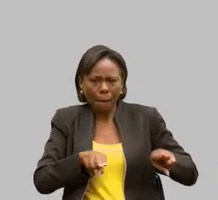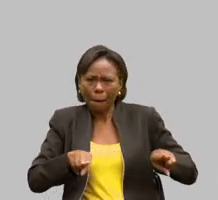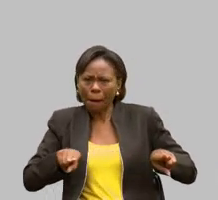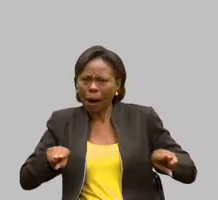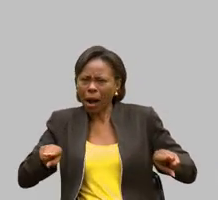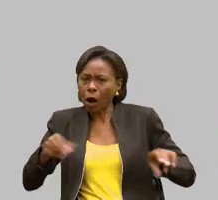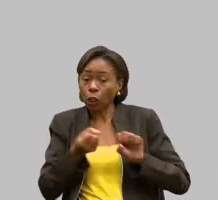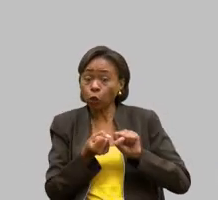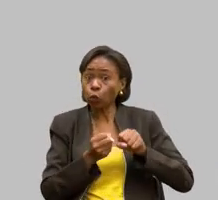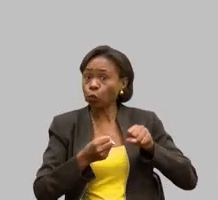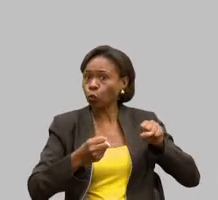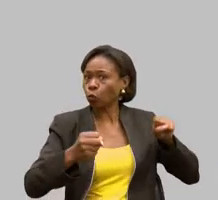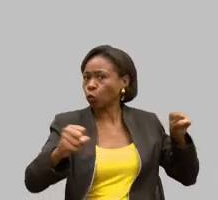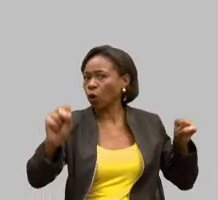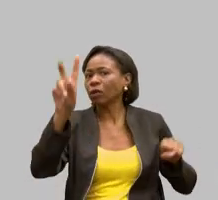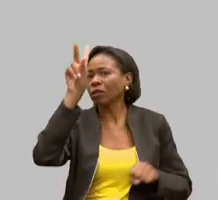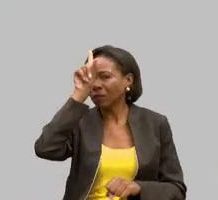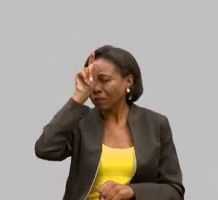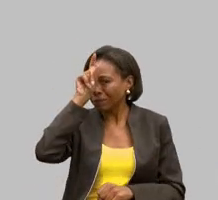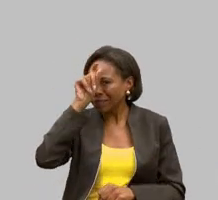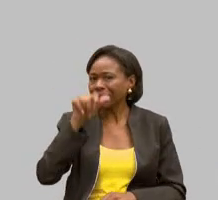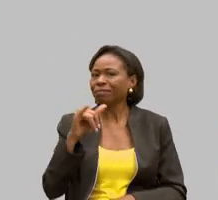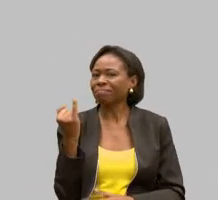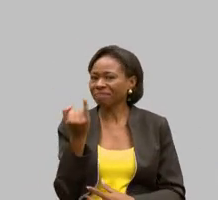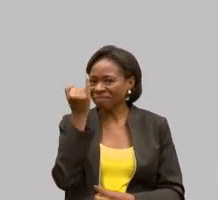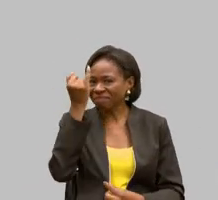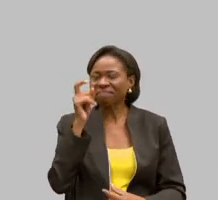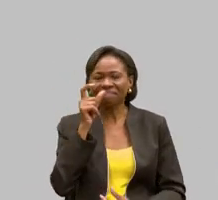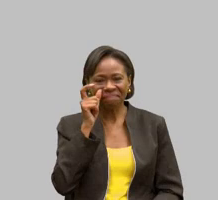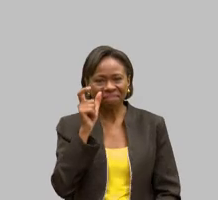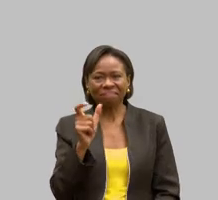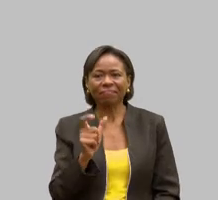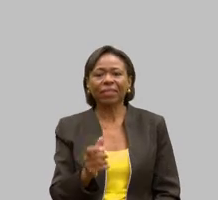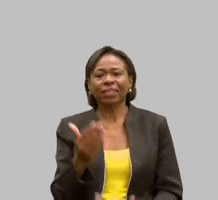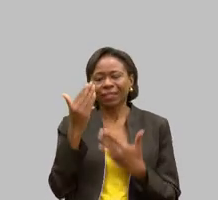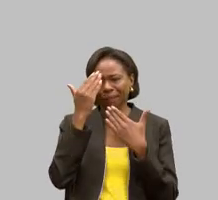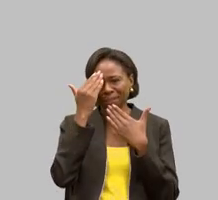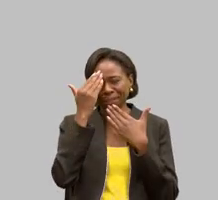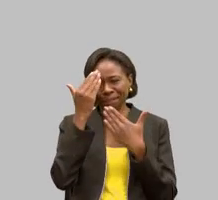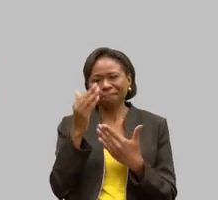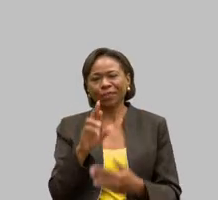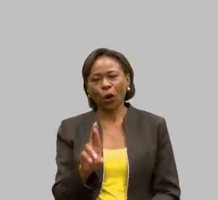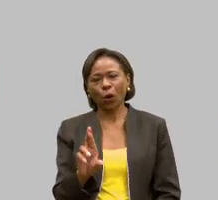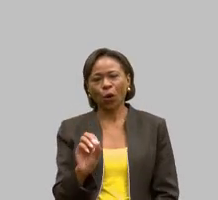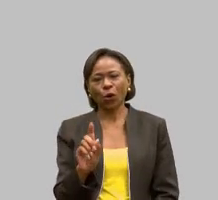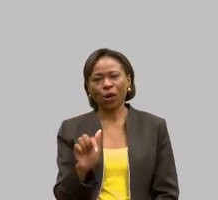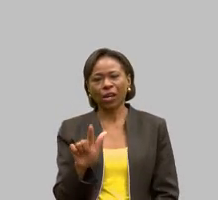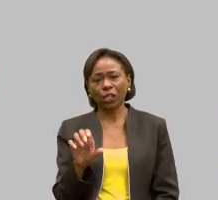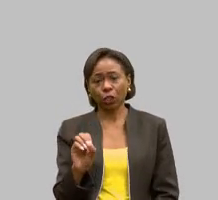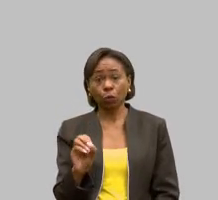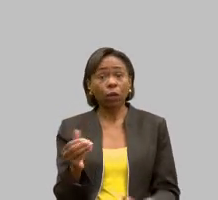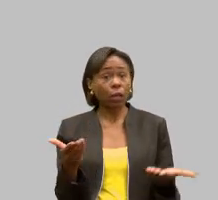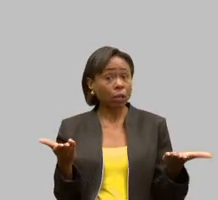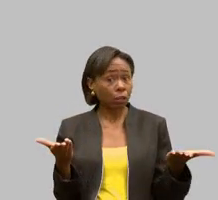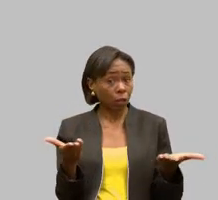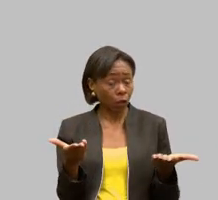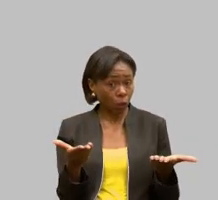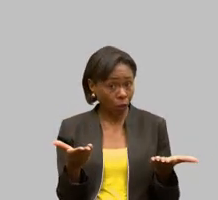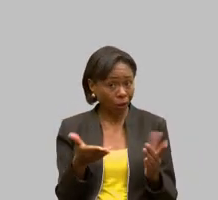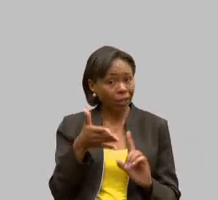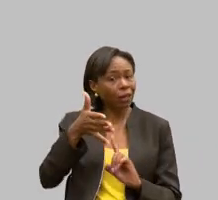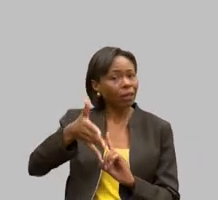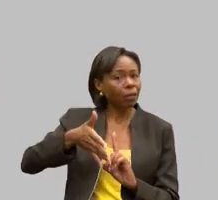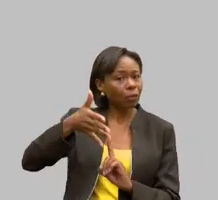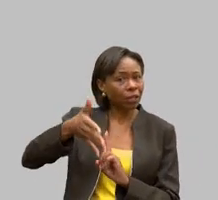mas muito interessante. Muito obrigado, Rodrigo. Passo a palavra agora ao nosso palestrante